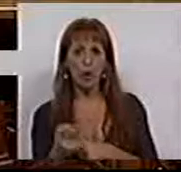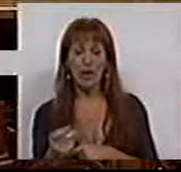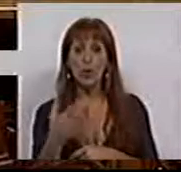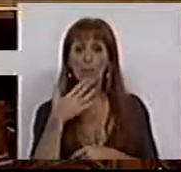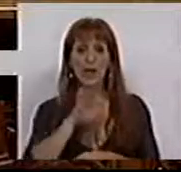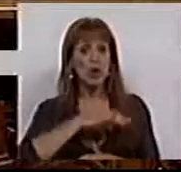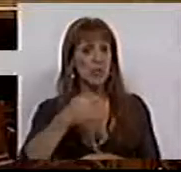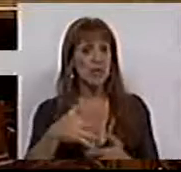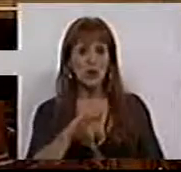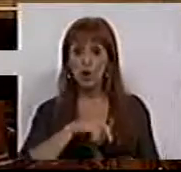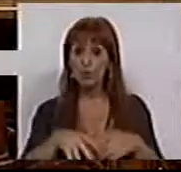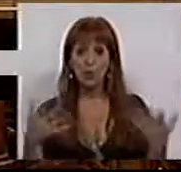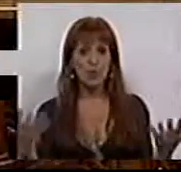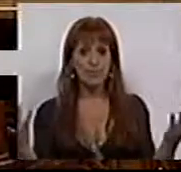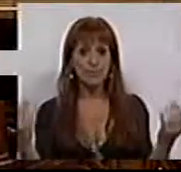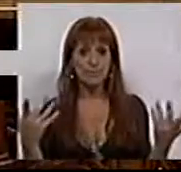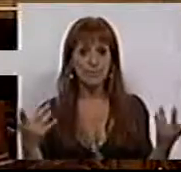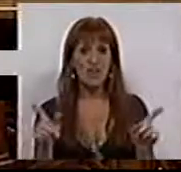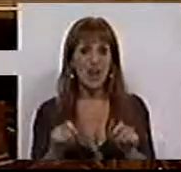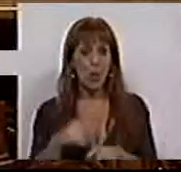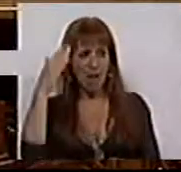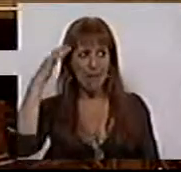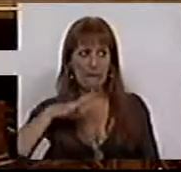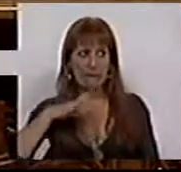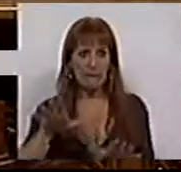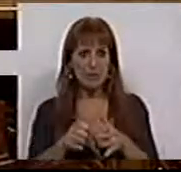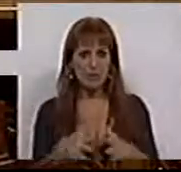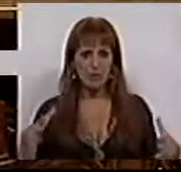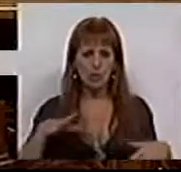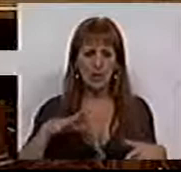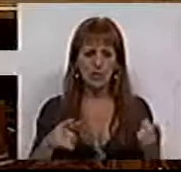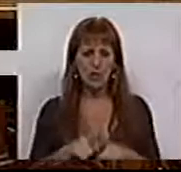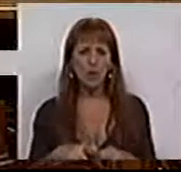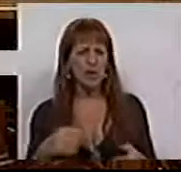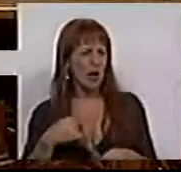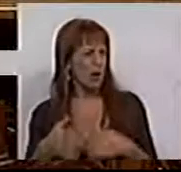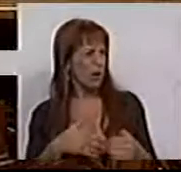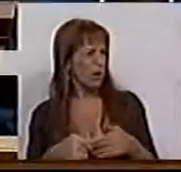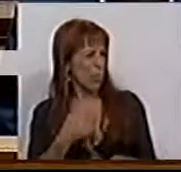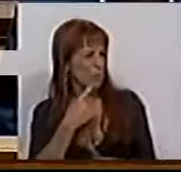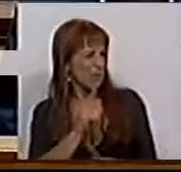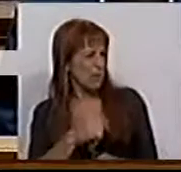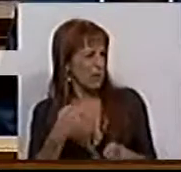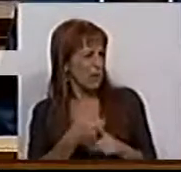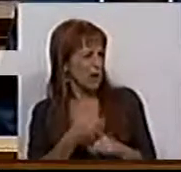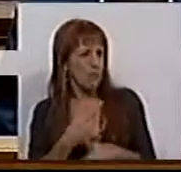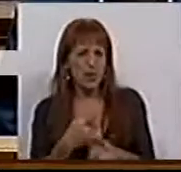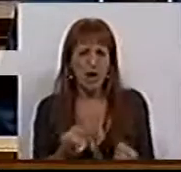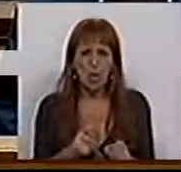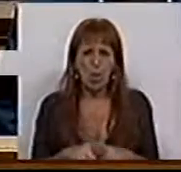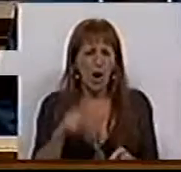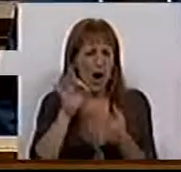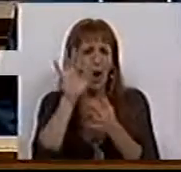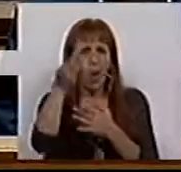Muito obrigada Sr. Presidente, Srs. Deputados, de facto deve haver uma má consciência das bancadas da maioria, tentam atacar, mas eu nem sequer consigo perceber o ataque, porque não há nenhuma